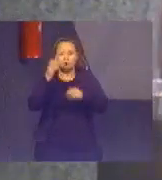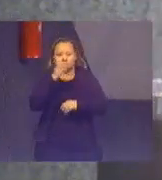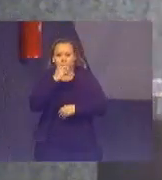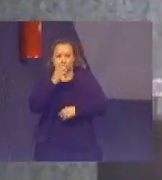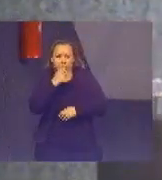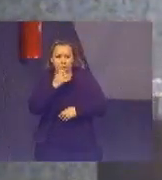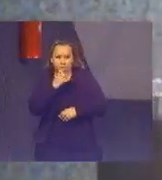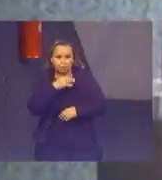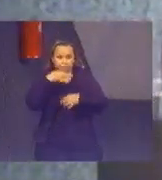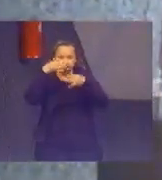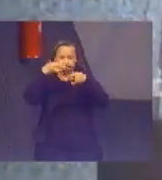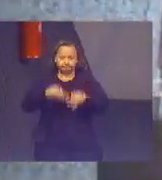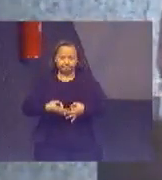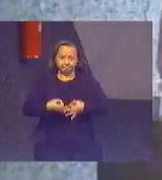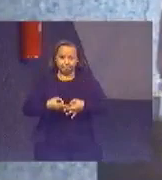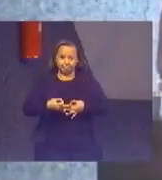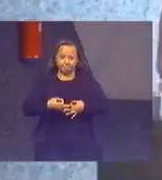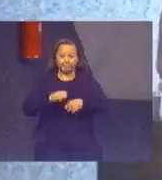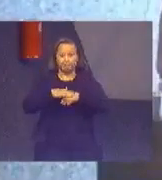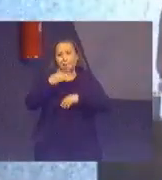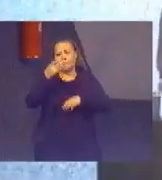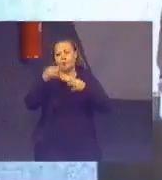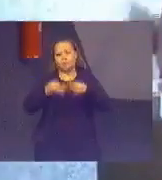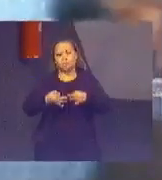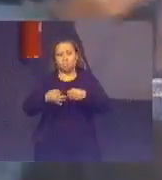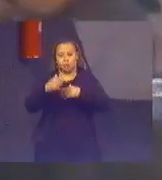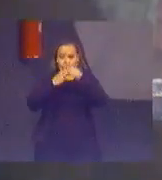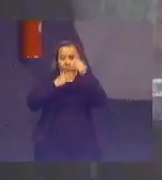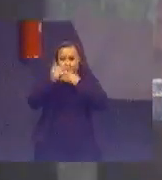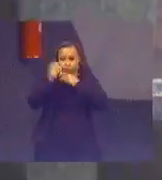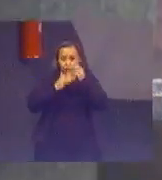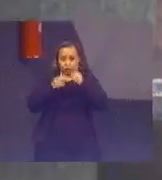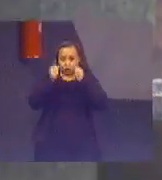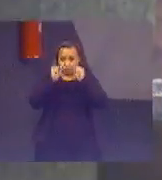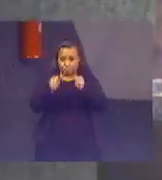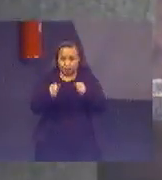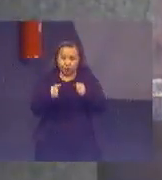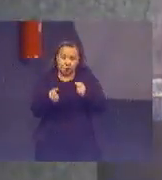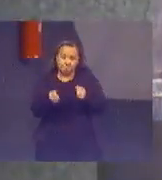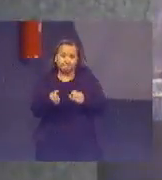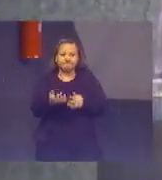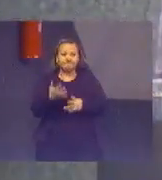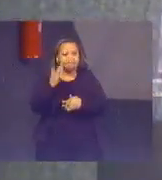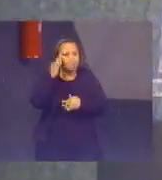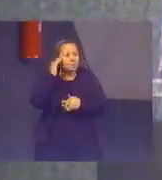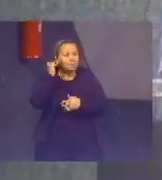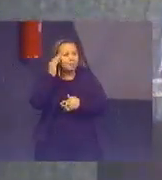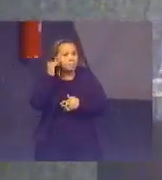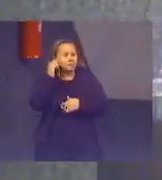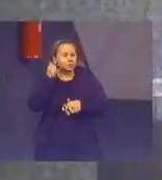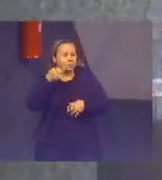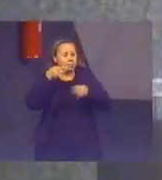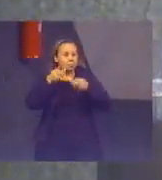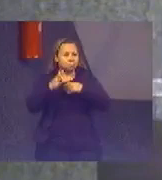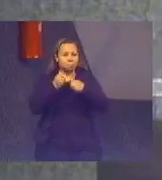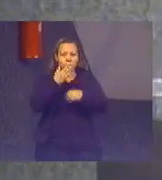ou do gestor já é uma atuação que pode ser considerada uma boa prática e que deve ser replicada.